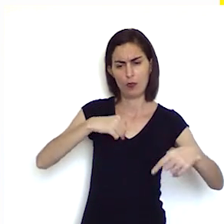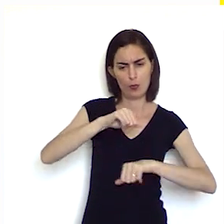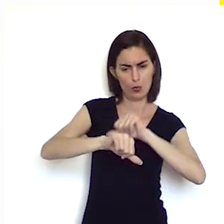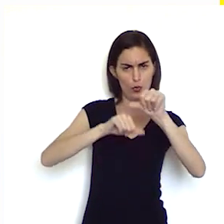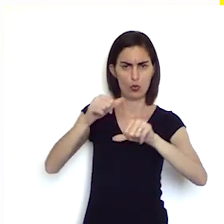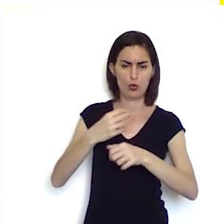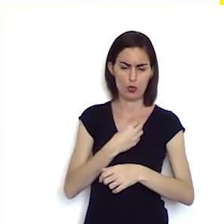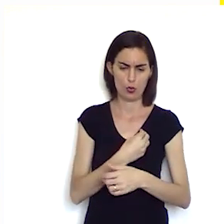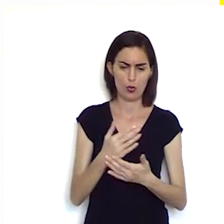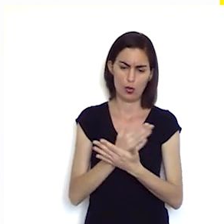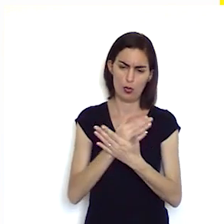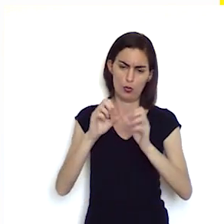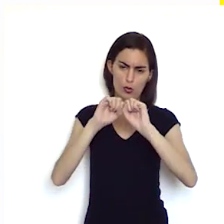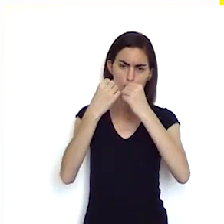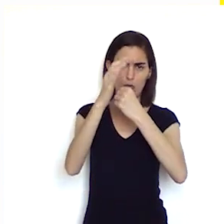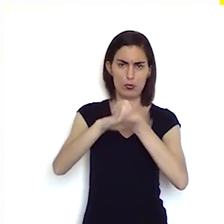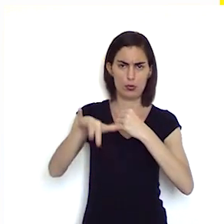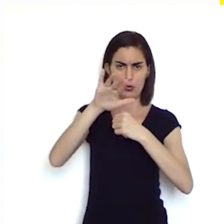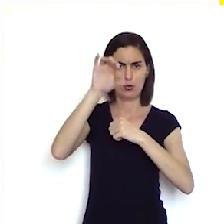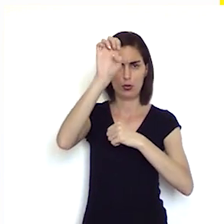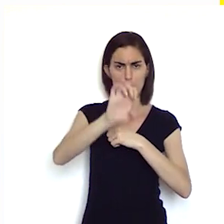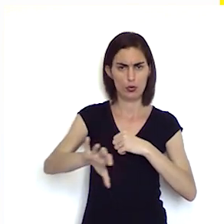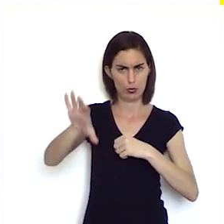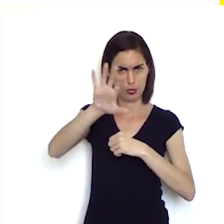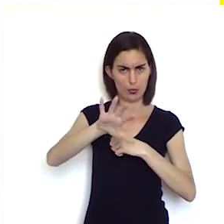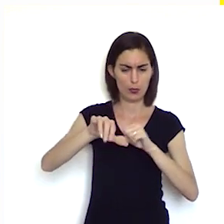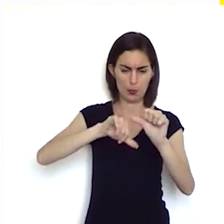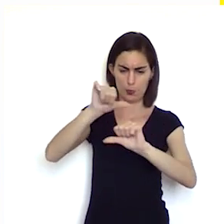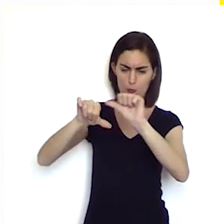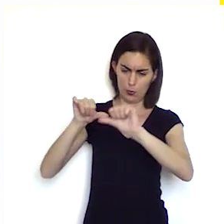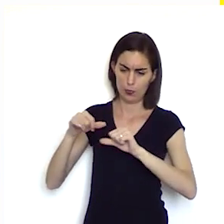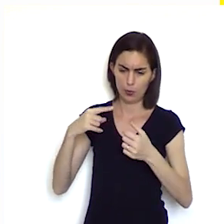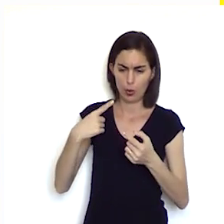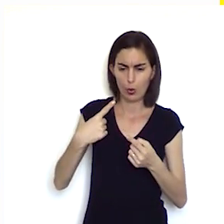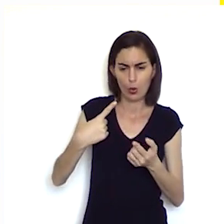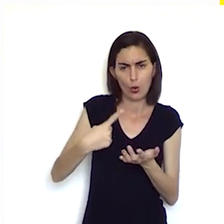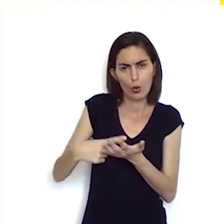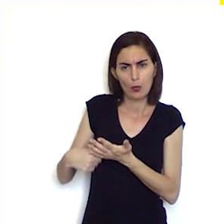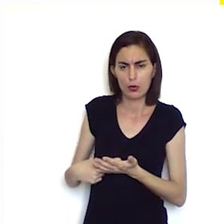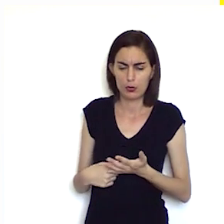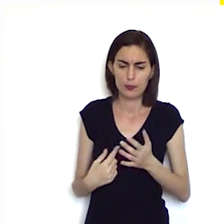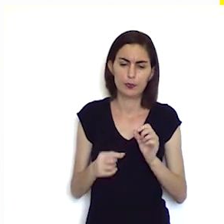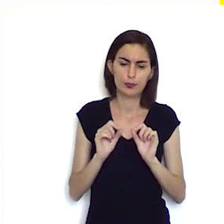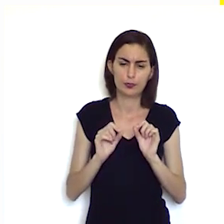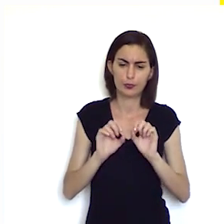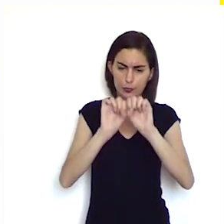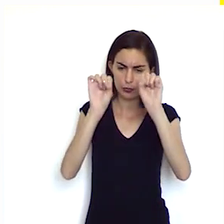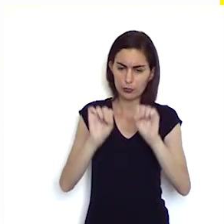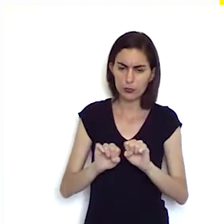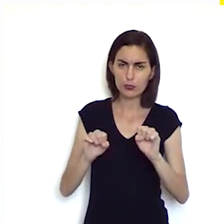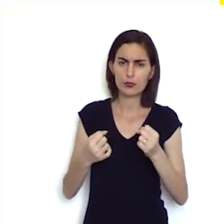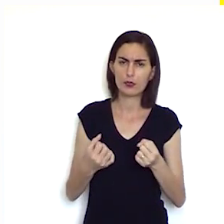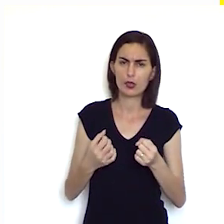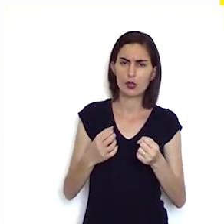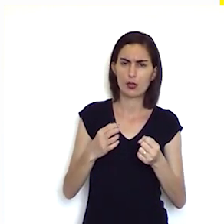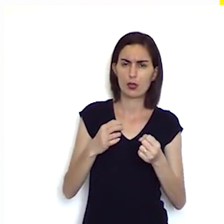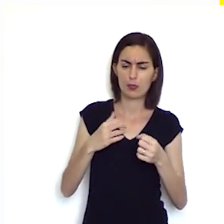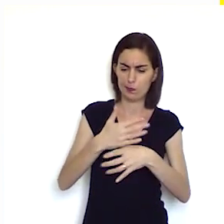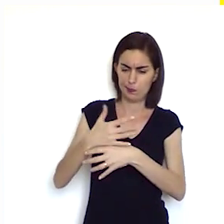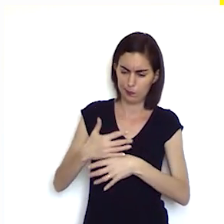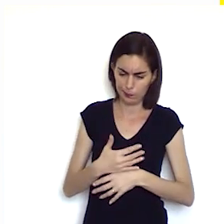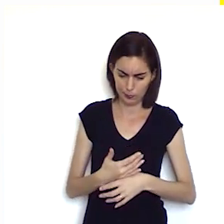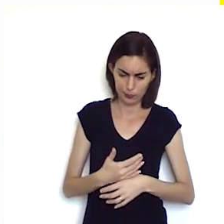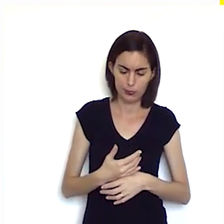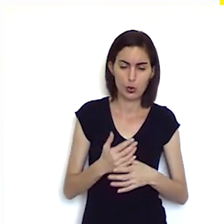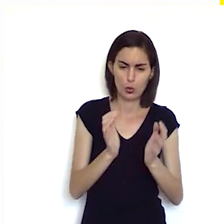mudaram a vida de algumas sociedades europeias e combinando com a recente implantação do sistema colonial na América